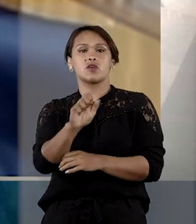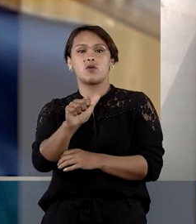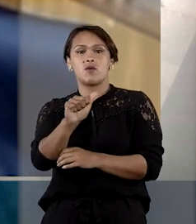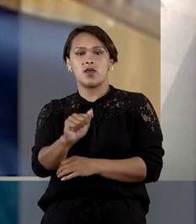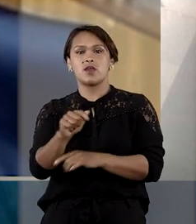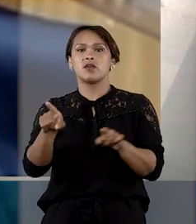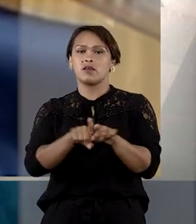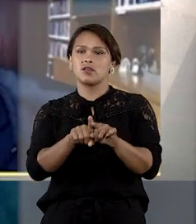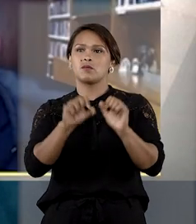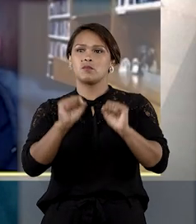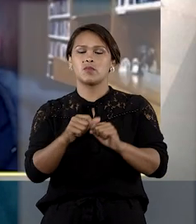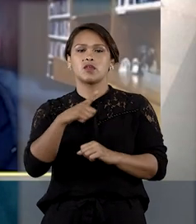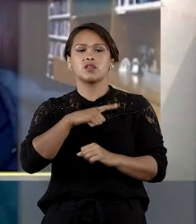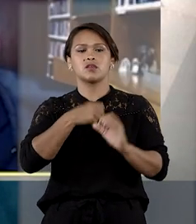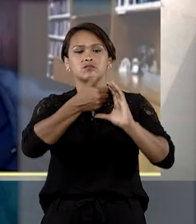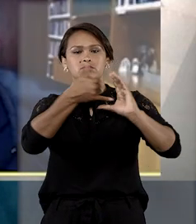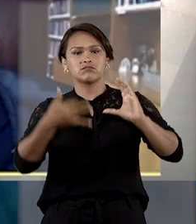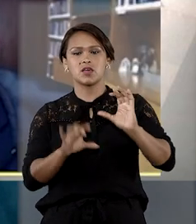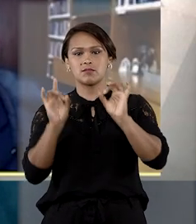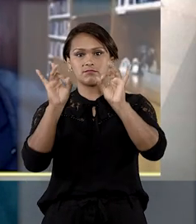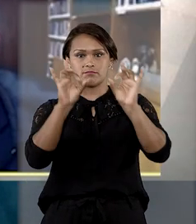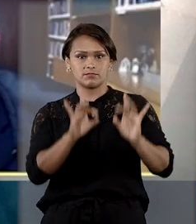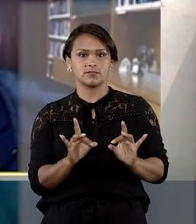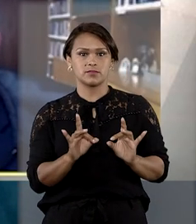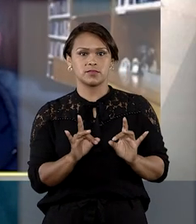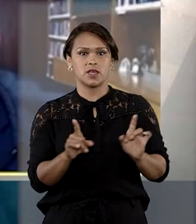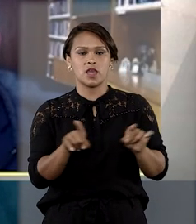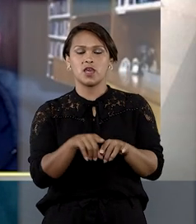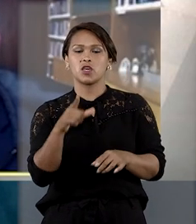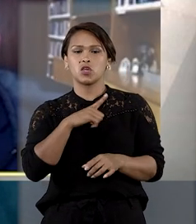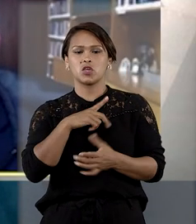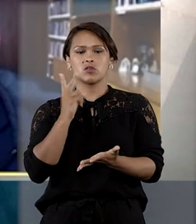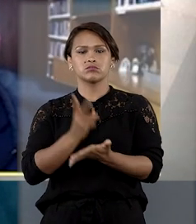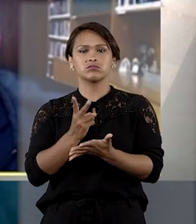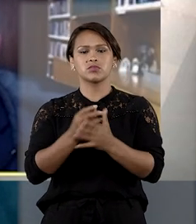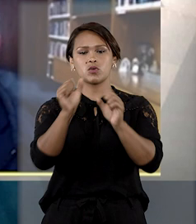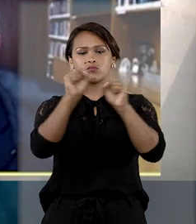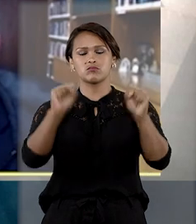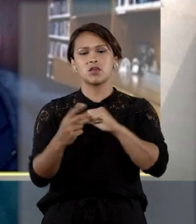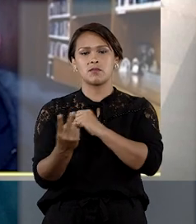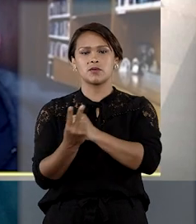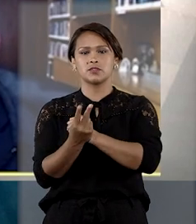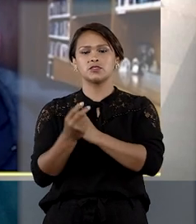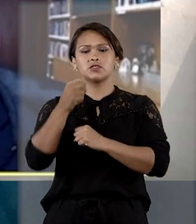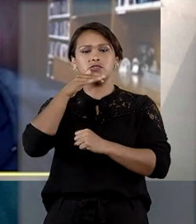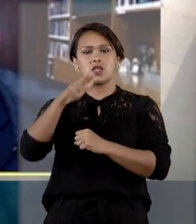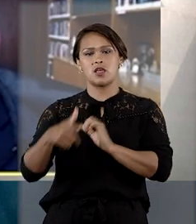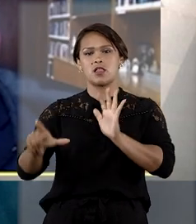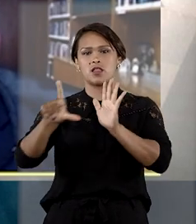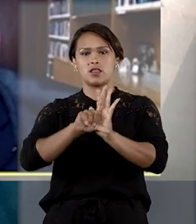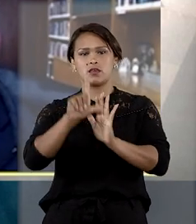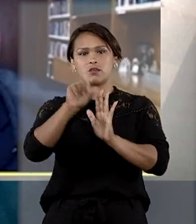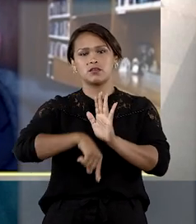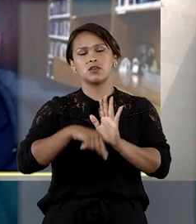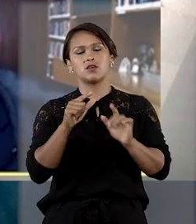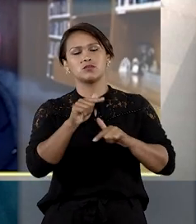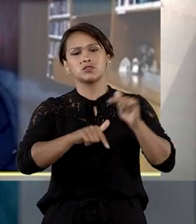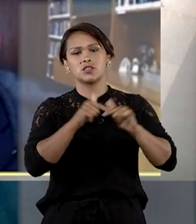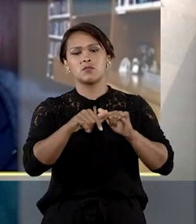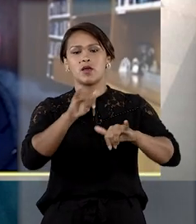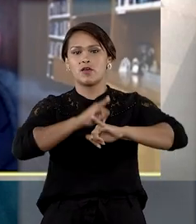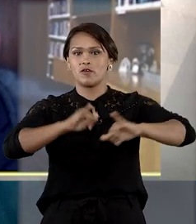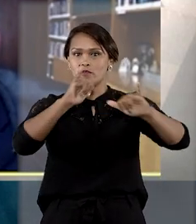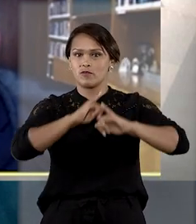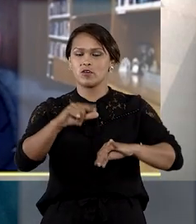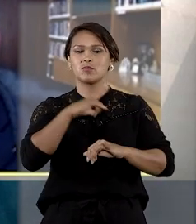Criança e do Adolescente possui caráter especialíssimo e prevalece como sistema protetivo em detrimento da lei, que rede o serviço